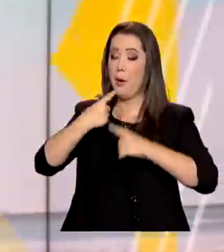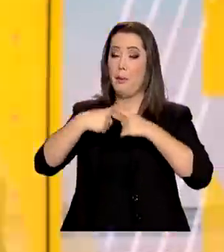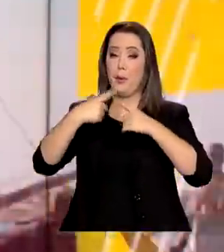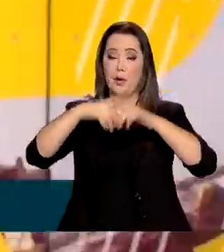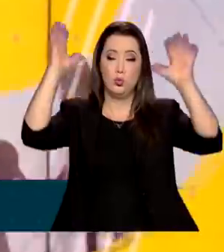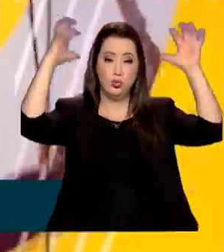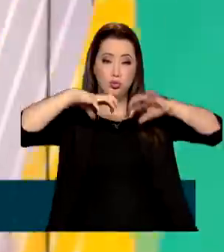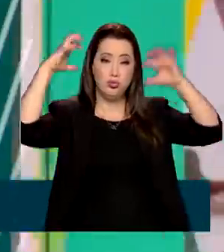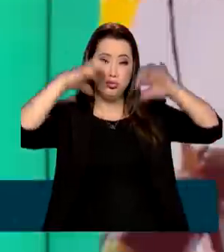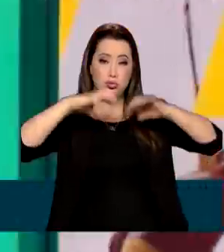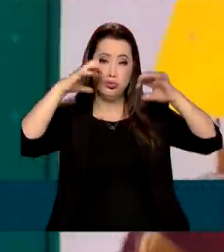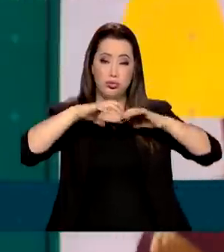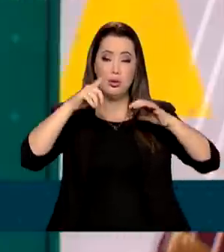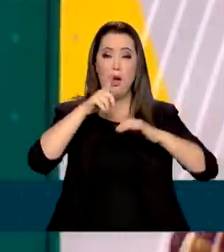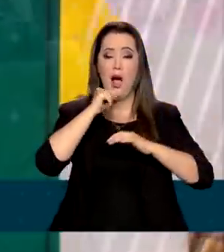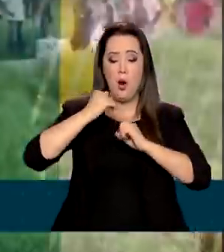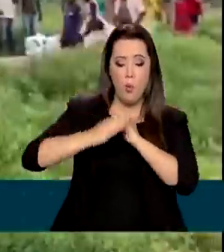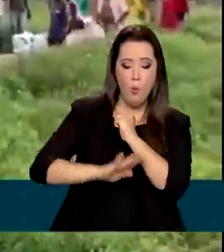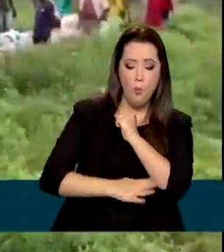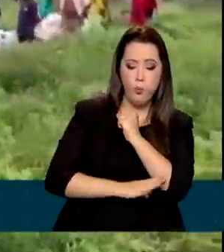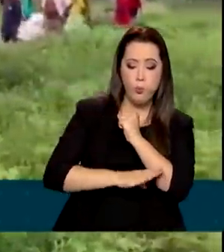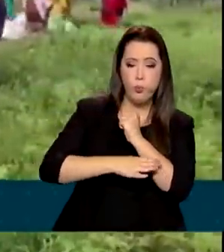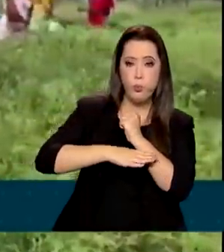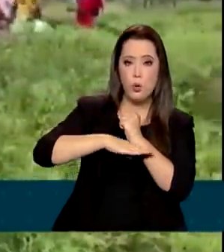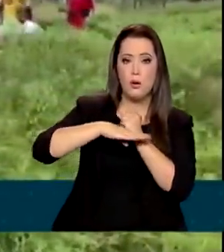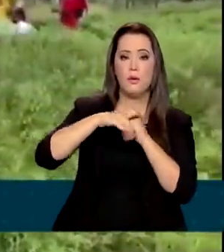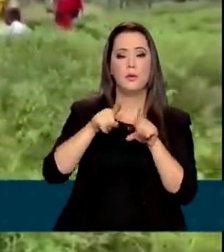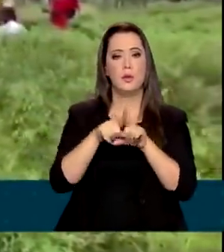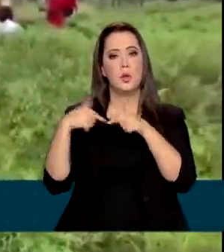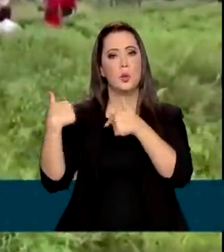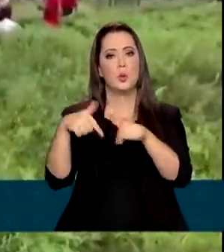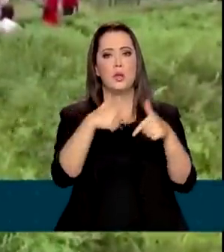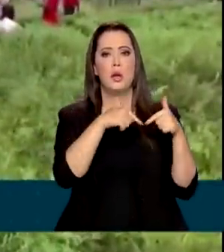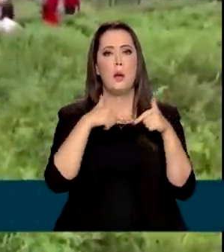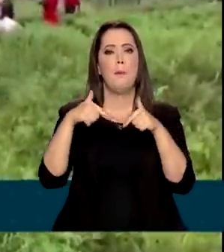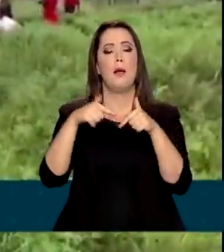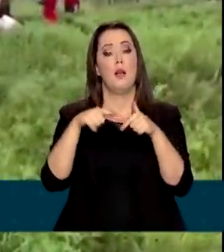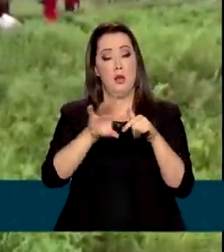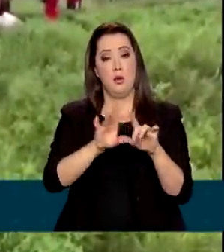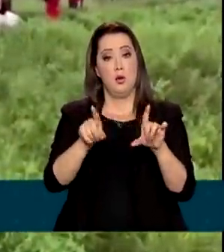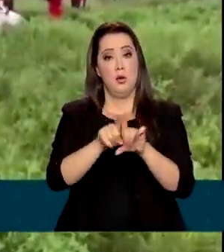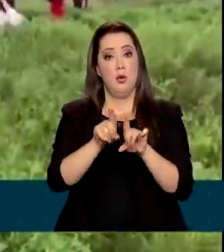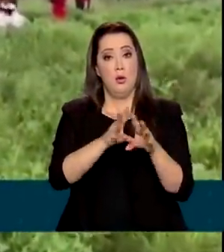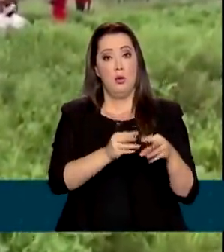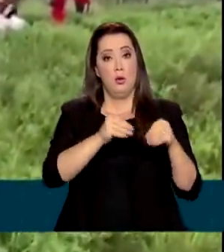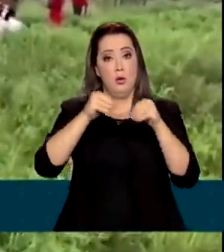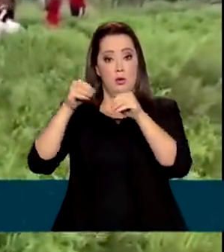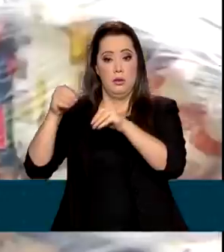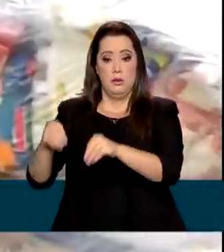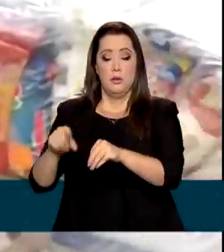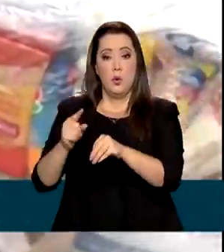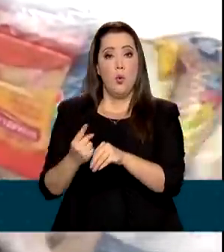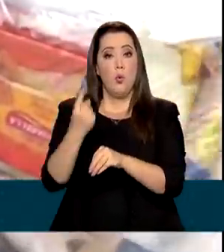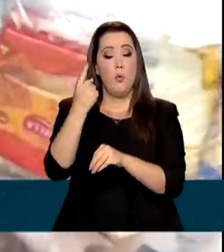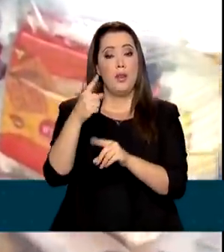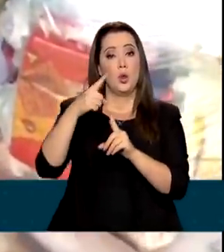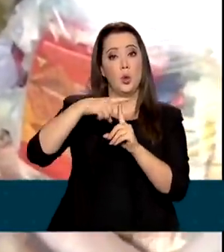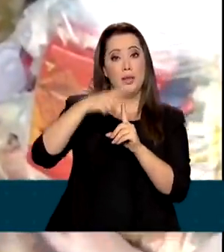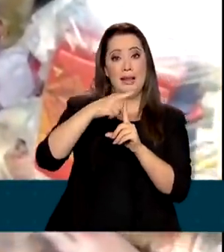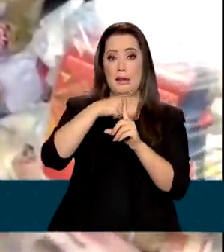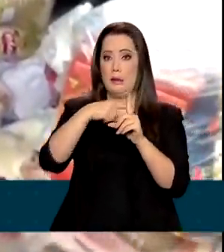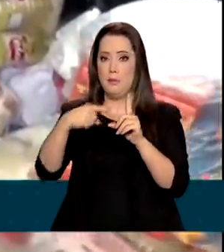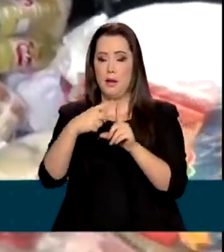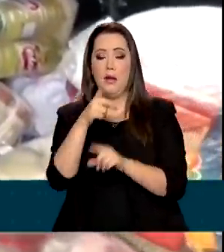ação conjunta, Exército, Marinha e Aeronáutica transportaram para o município de Gandu uma tonelada e meia de água